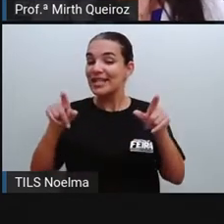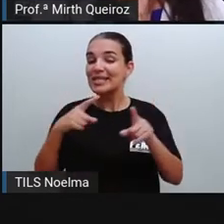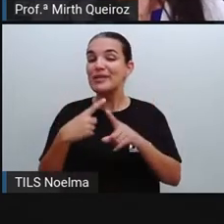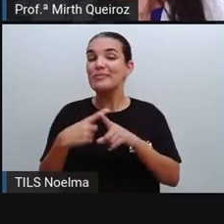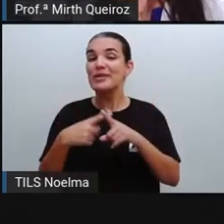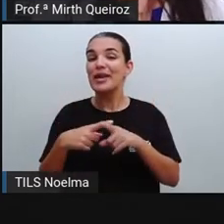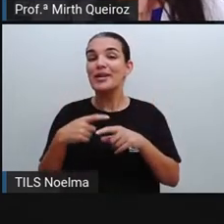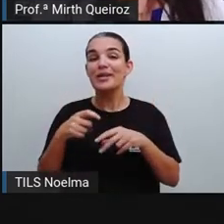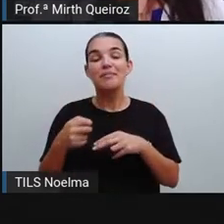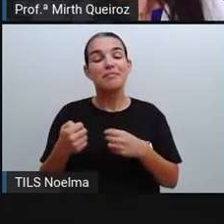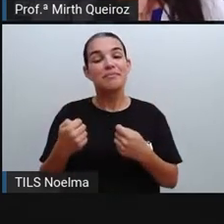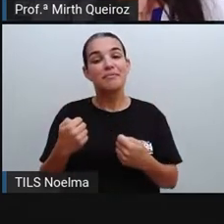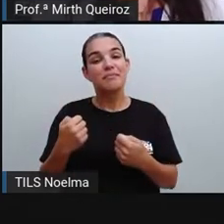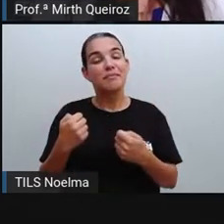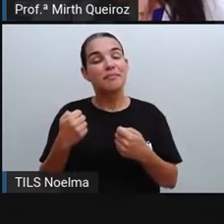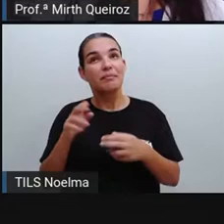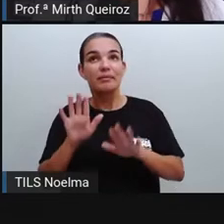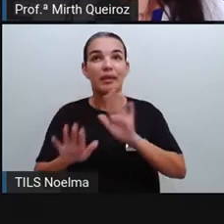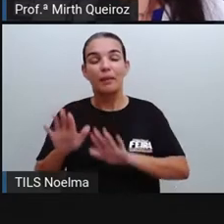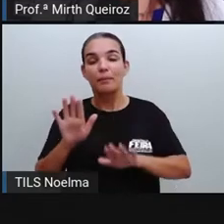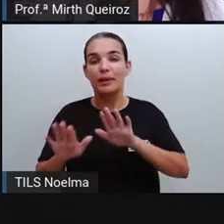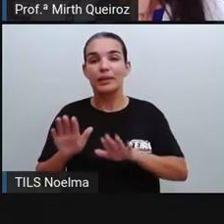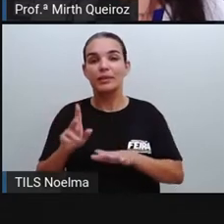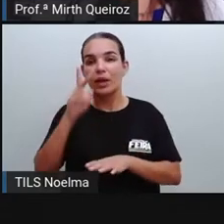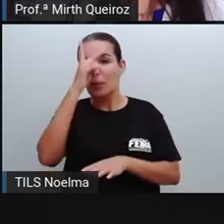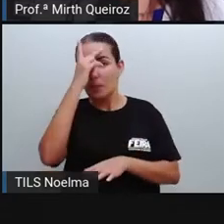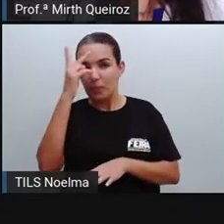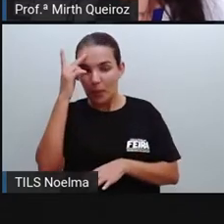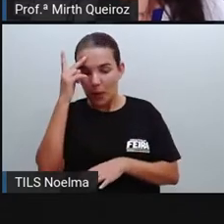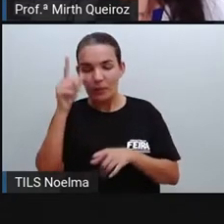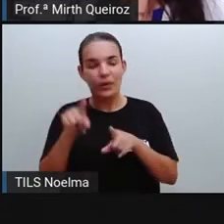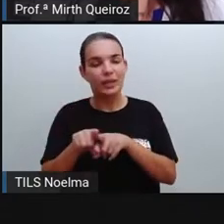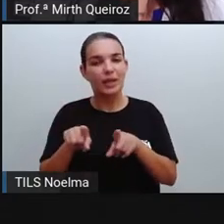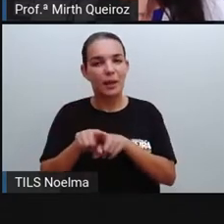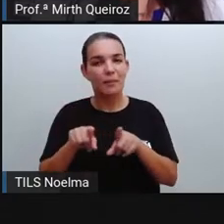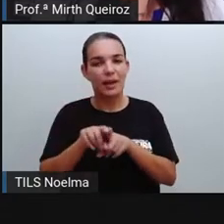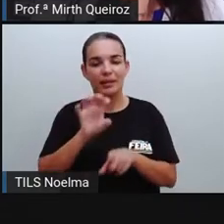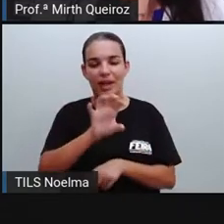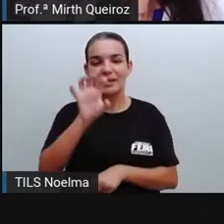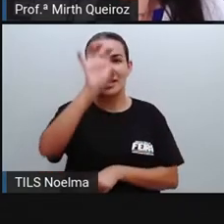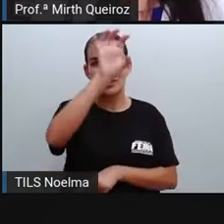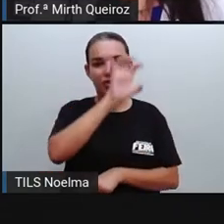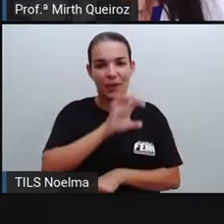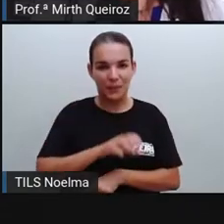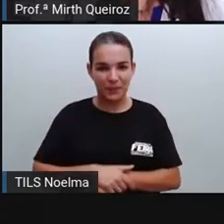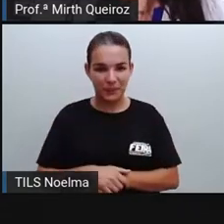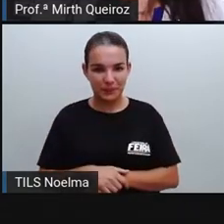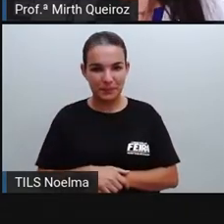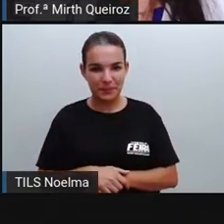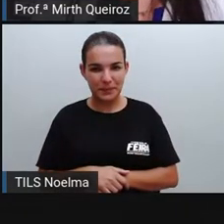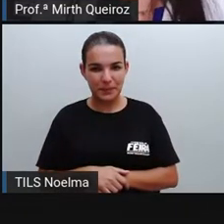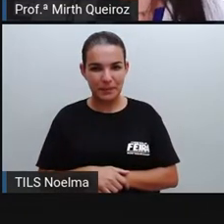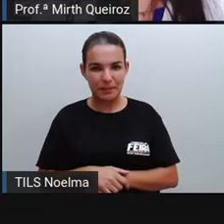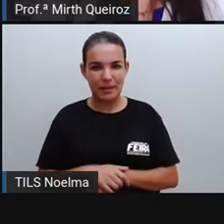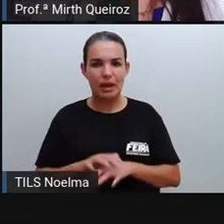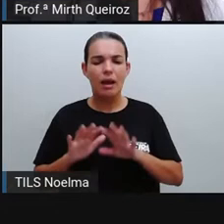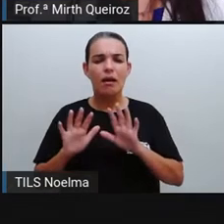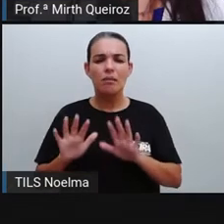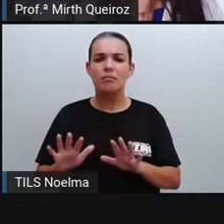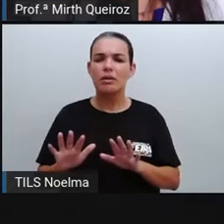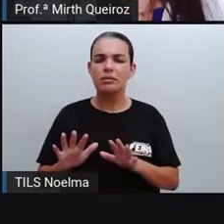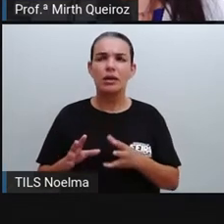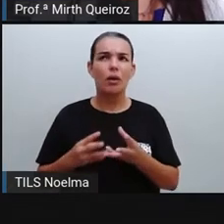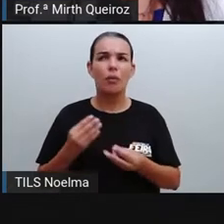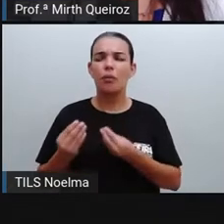depender também dos povos. E a gente vai conhecer um pouquinho aí das lendas indígenas. Bom, mas e essas lendas